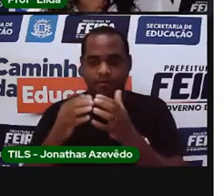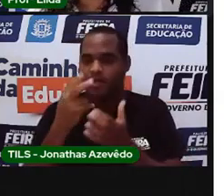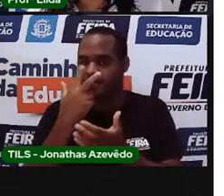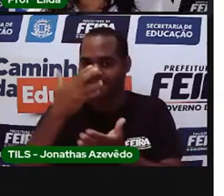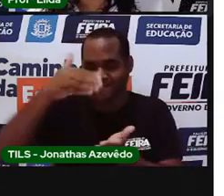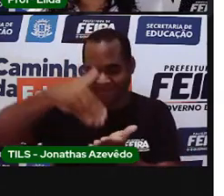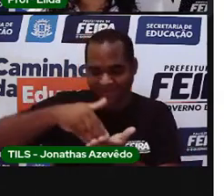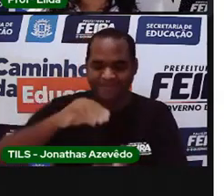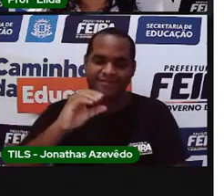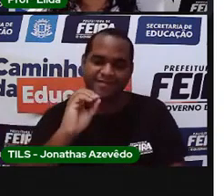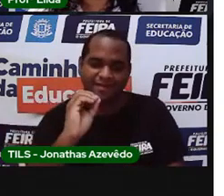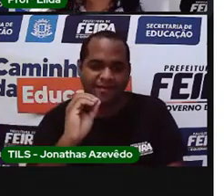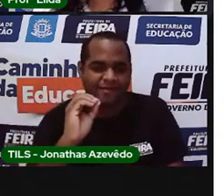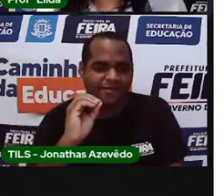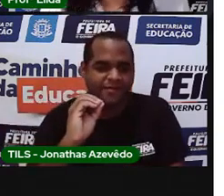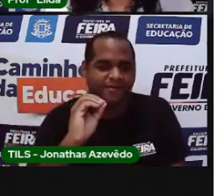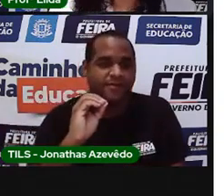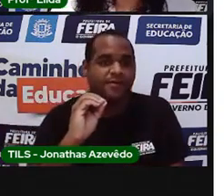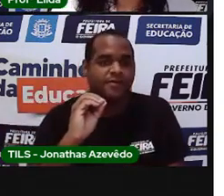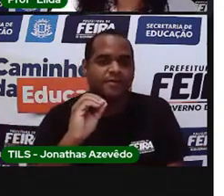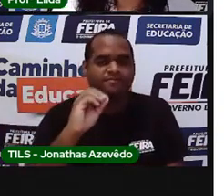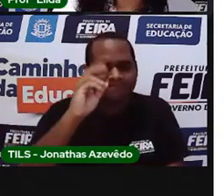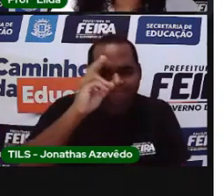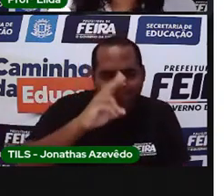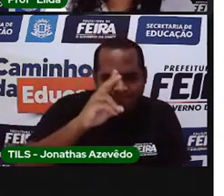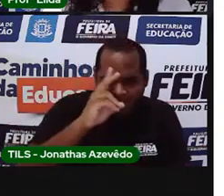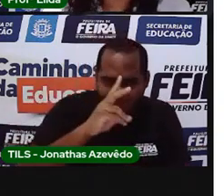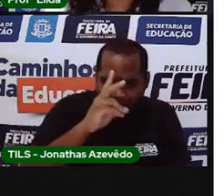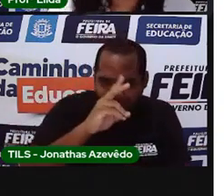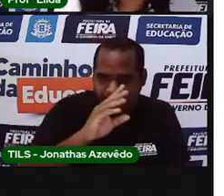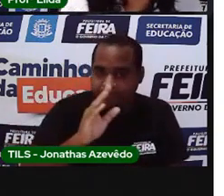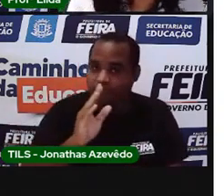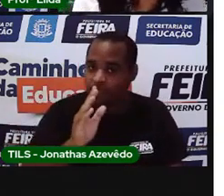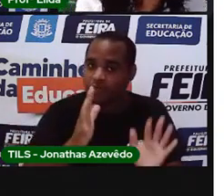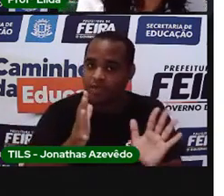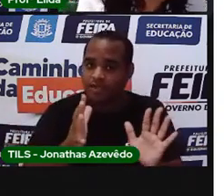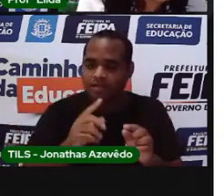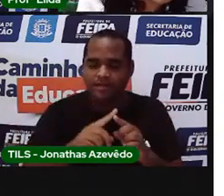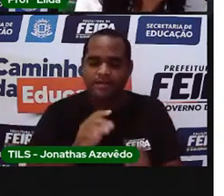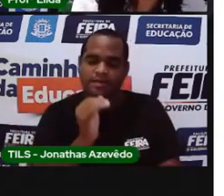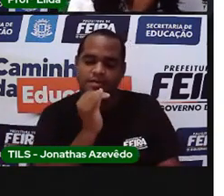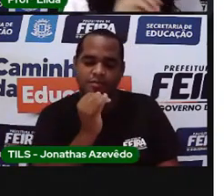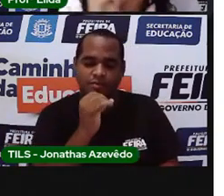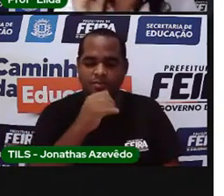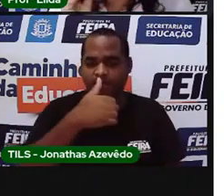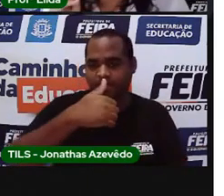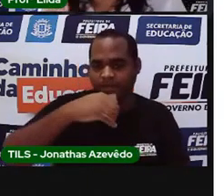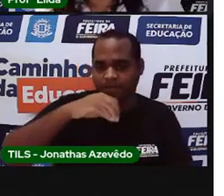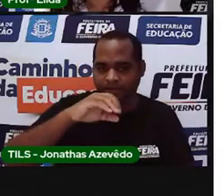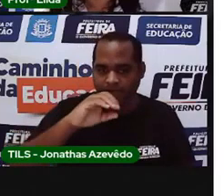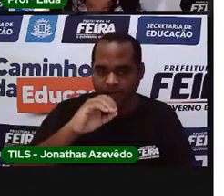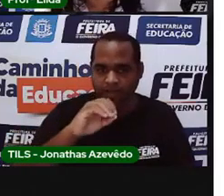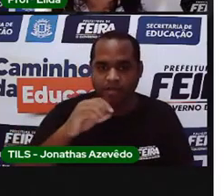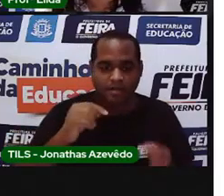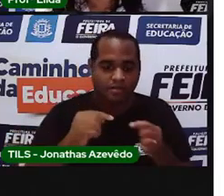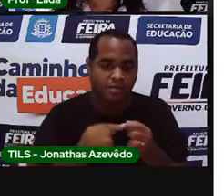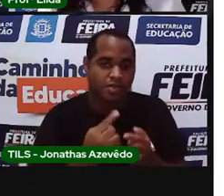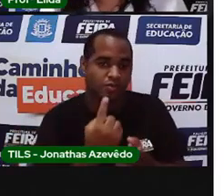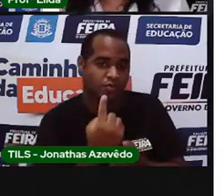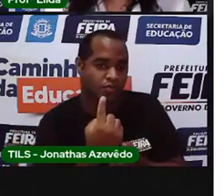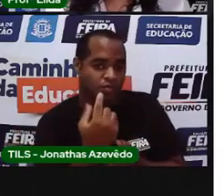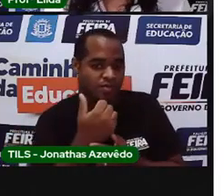0. Você lembra disso? Que 10 unidades é igual a uma